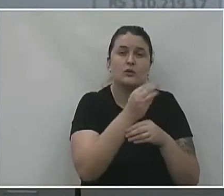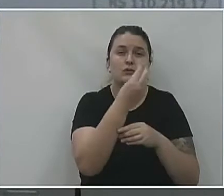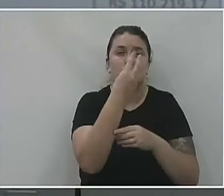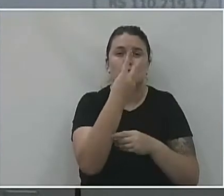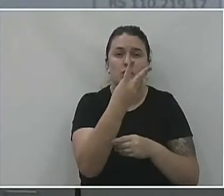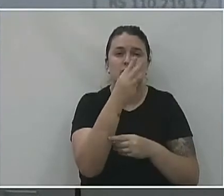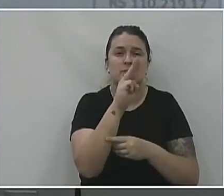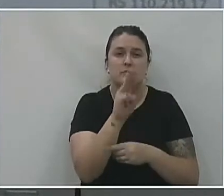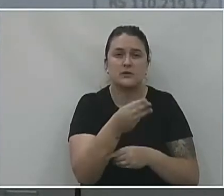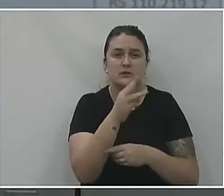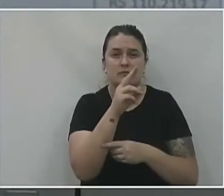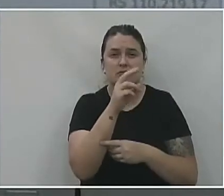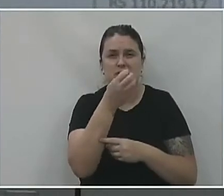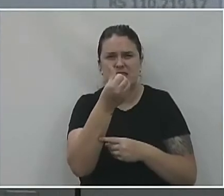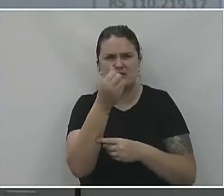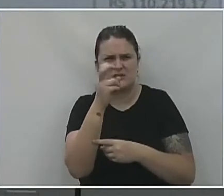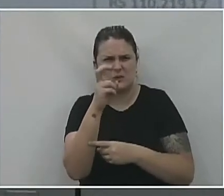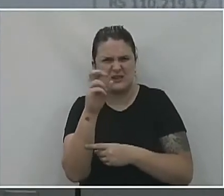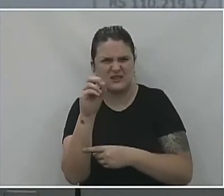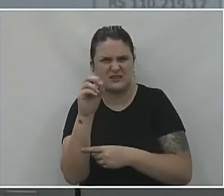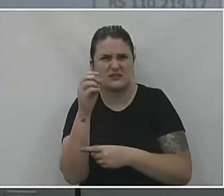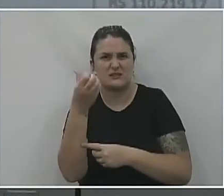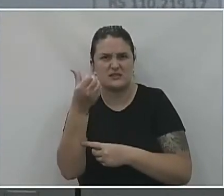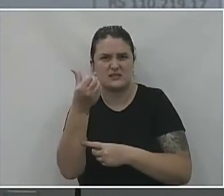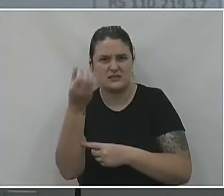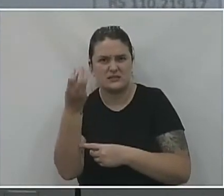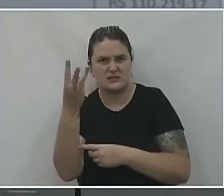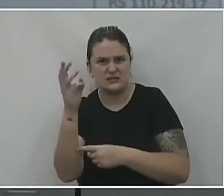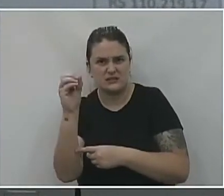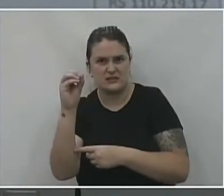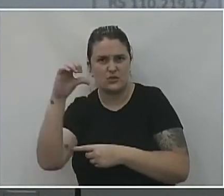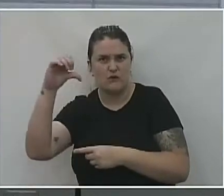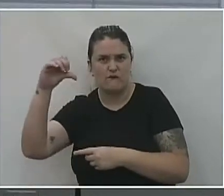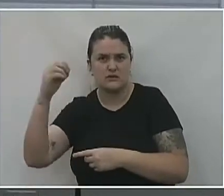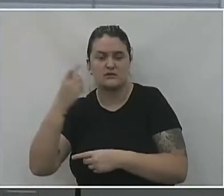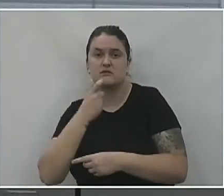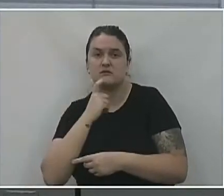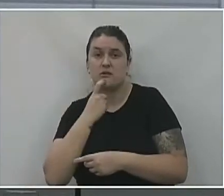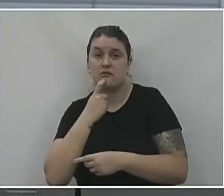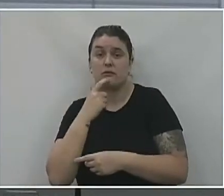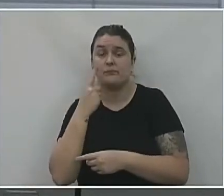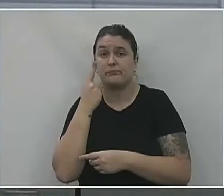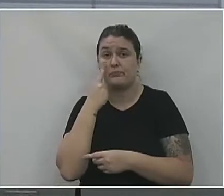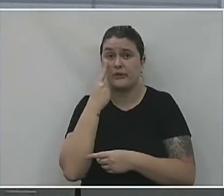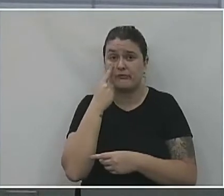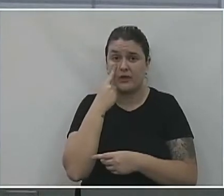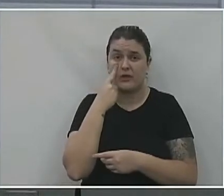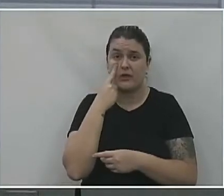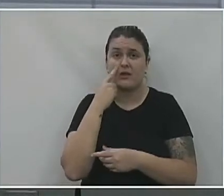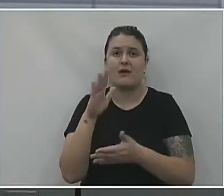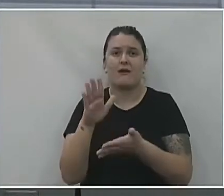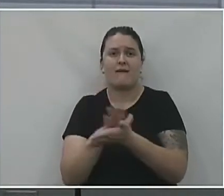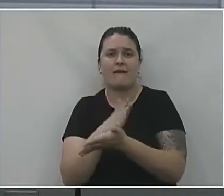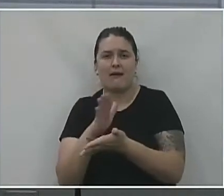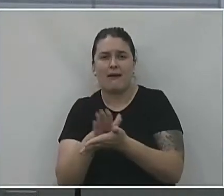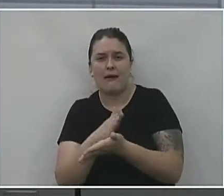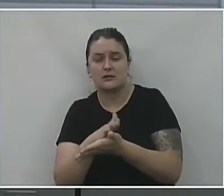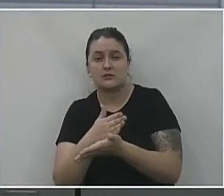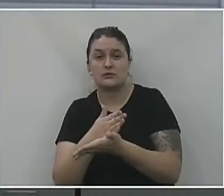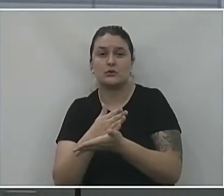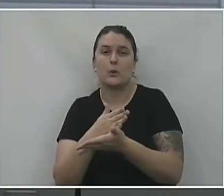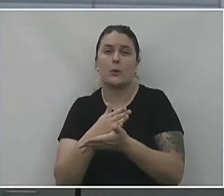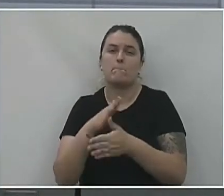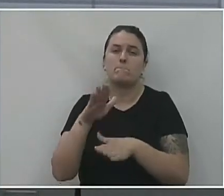.653.630,90. Aí nós vamos para o gasto da média e alta